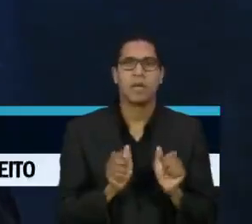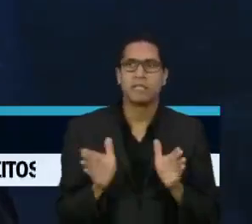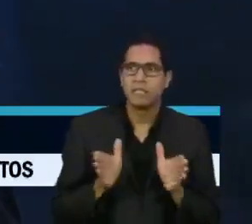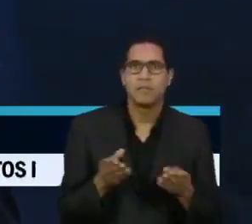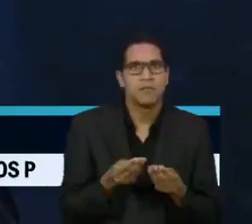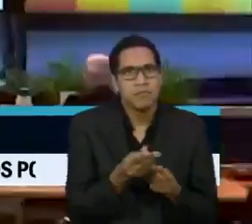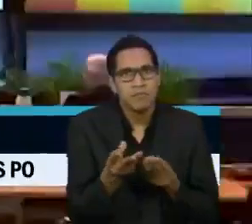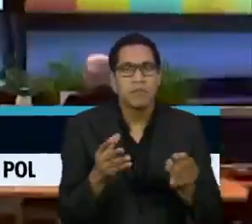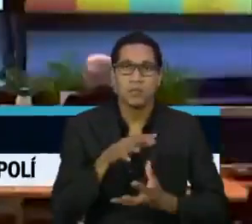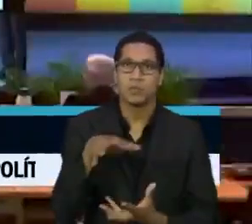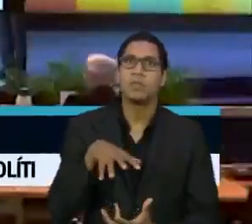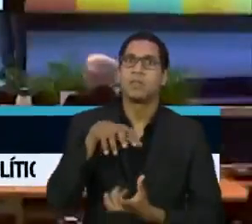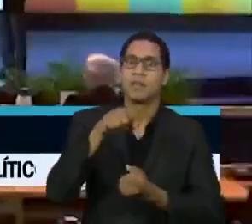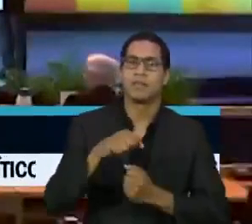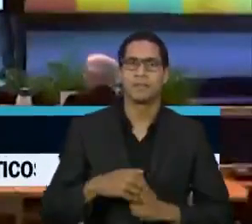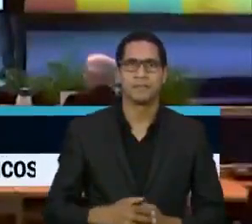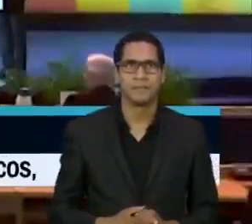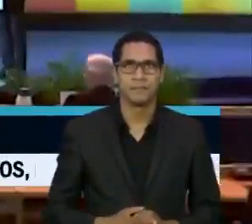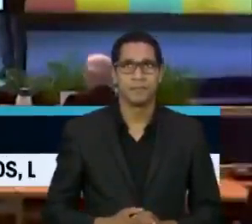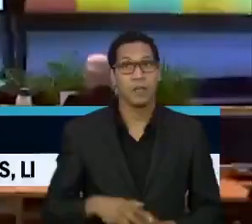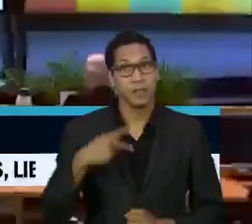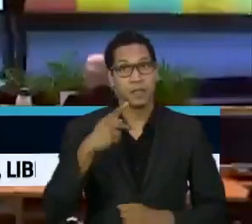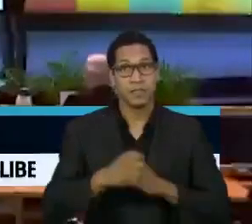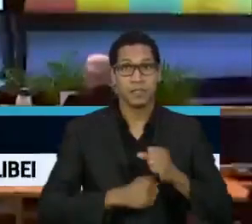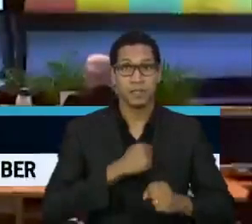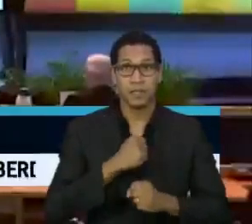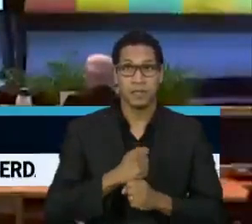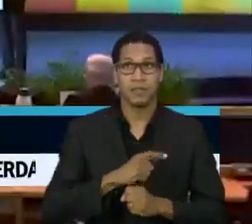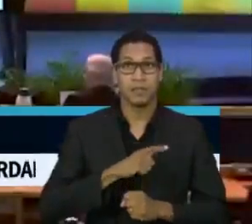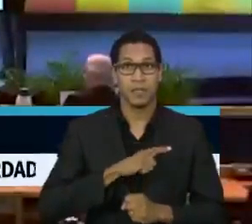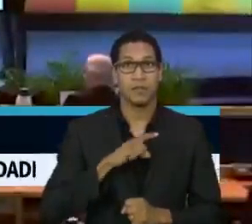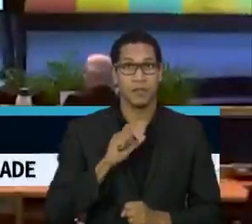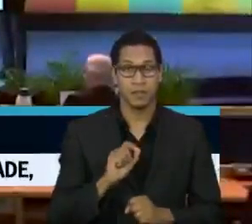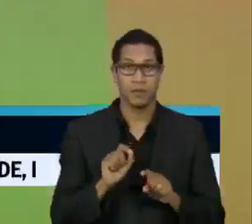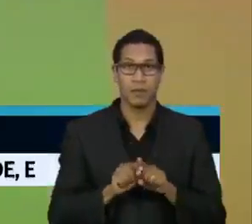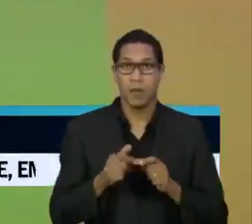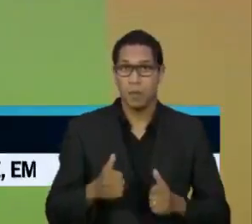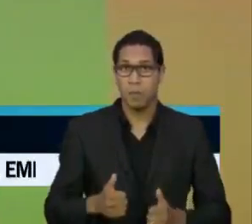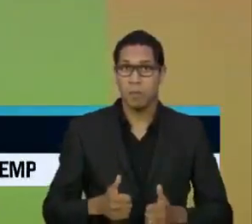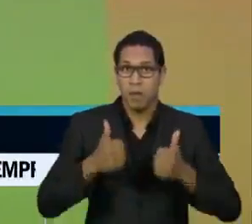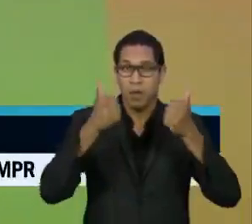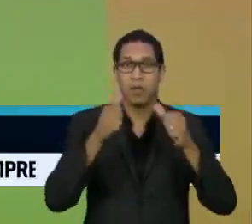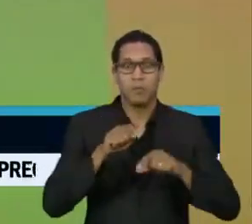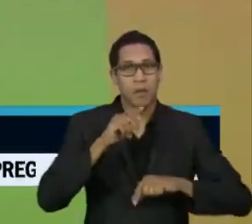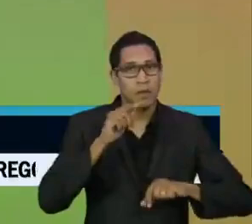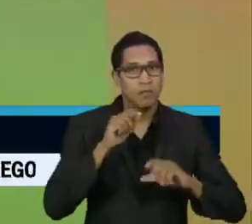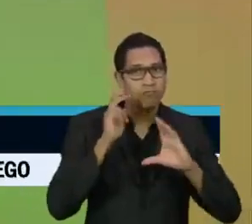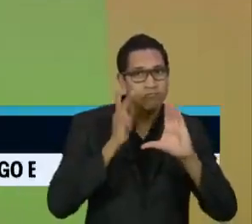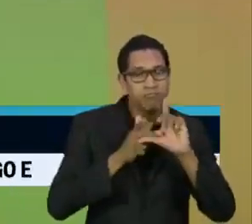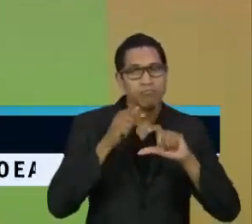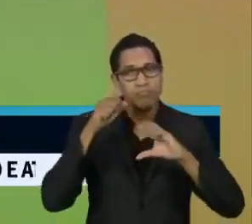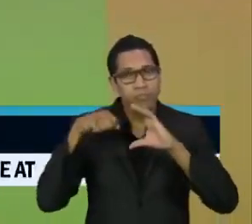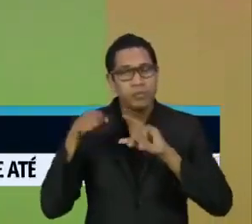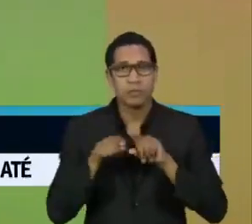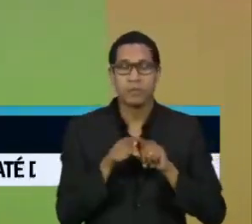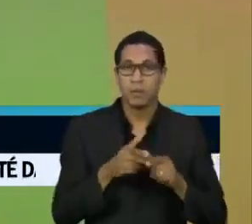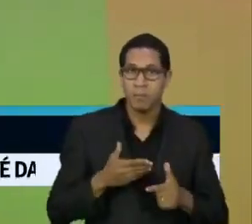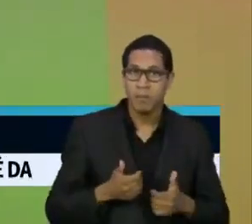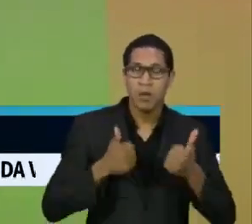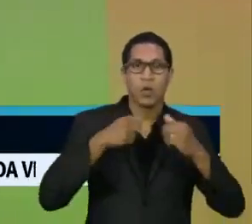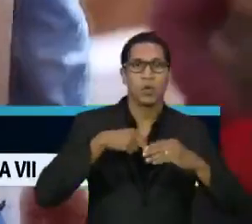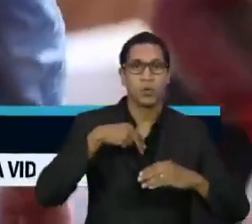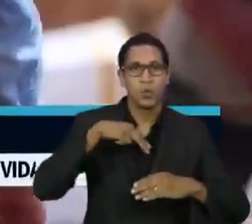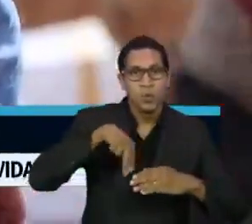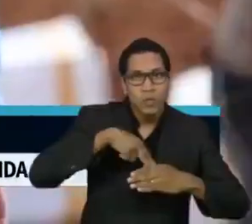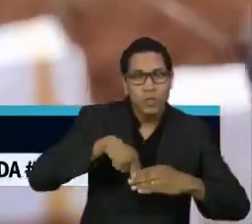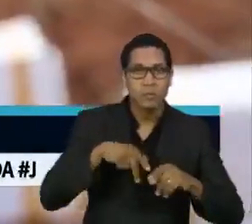sustentável. A edição deste ano leva o mote Melhor Produção, Melhor Nutrição, Melhor Meio Ambiente e Melhor Qualidade